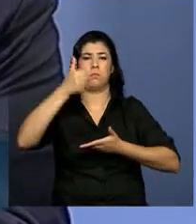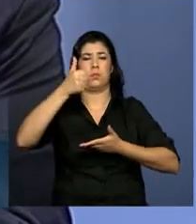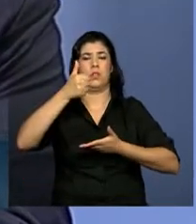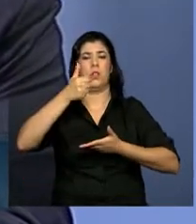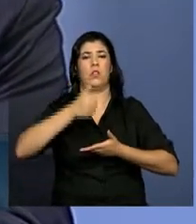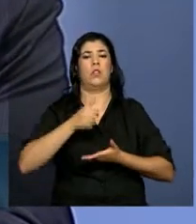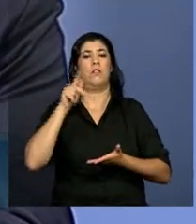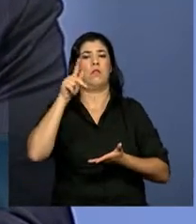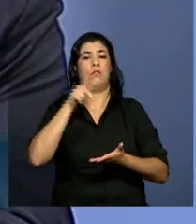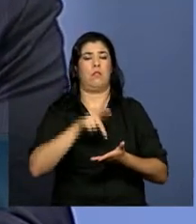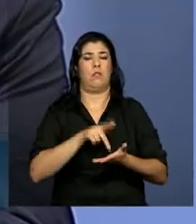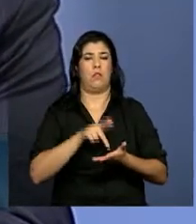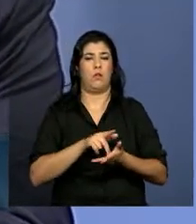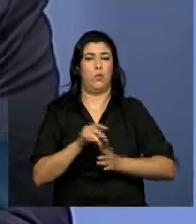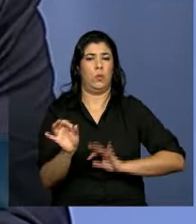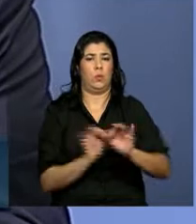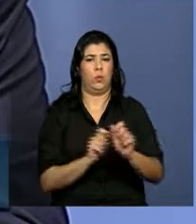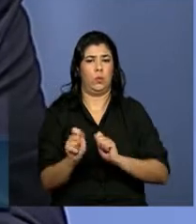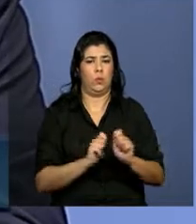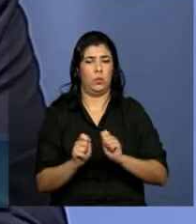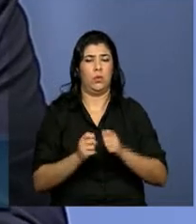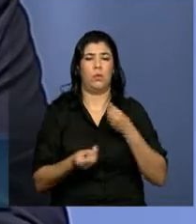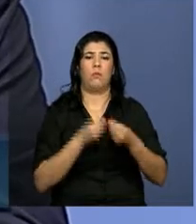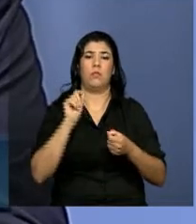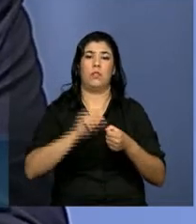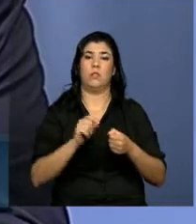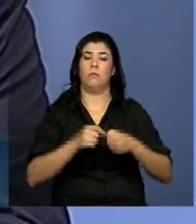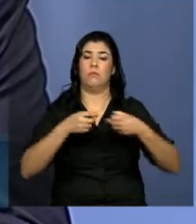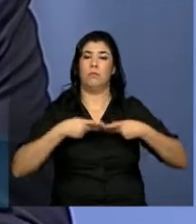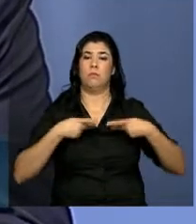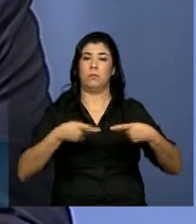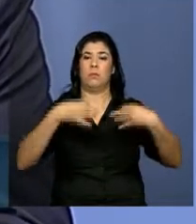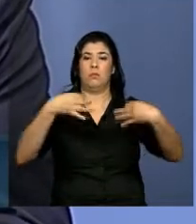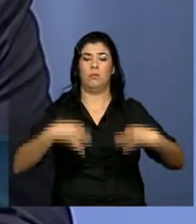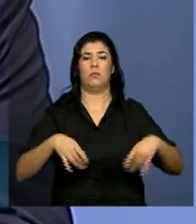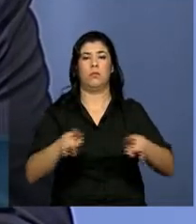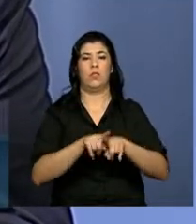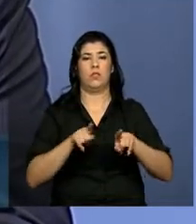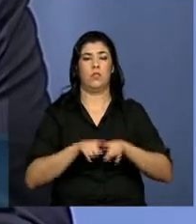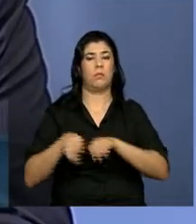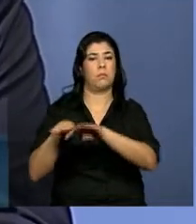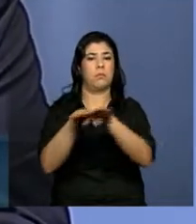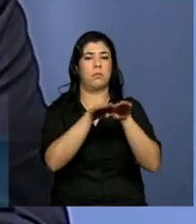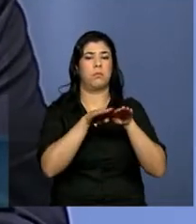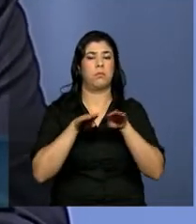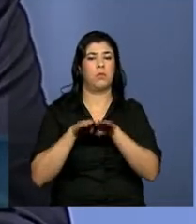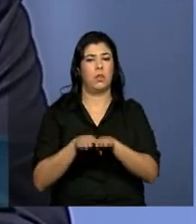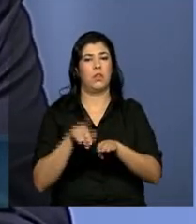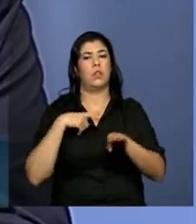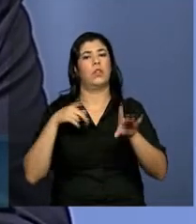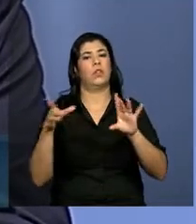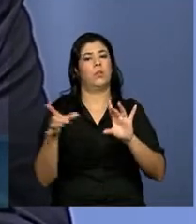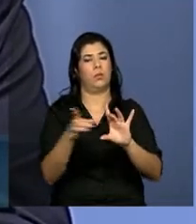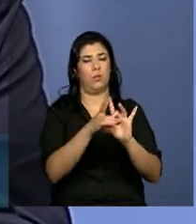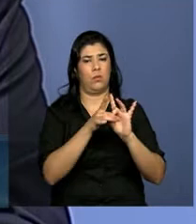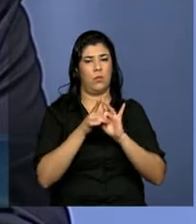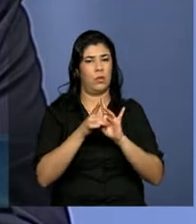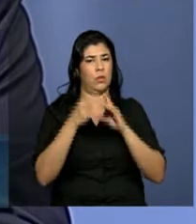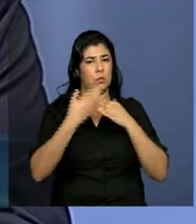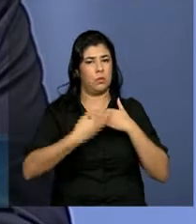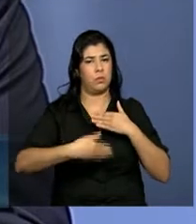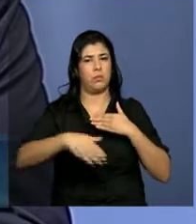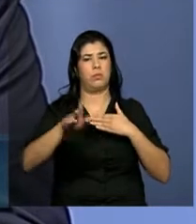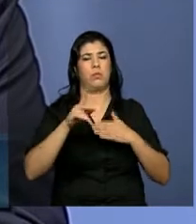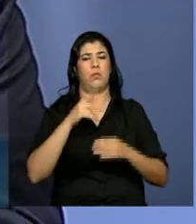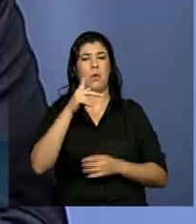da eficientização dos processos, da harmonização dos processos e da integração dos processos.